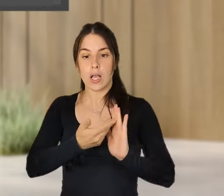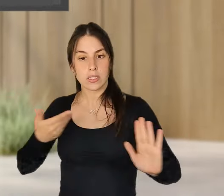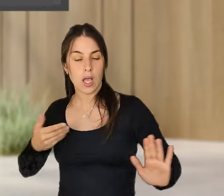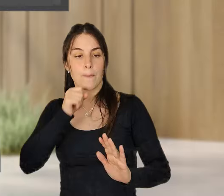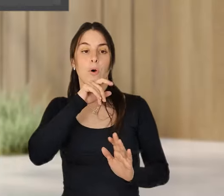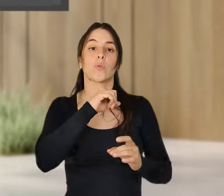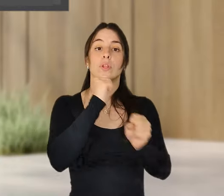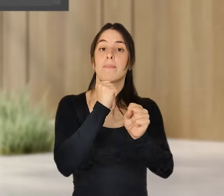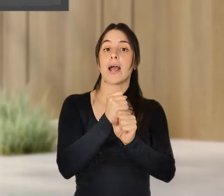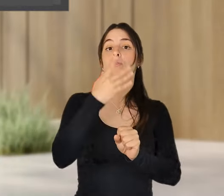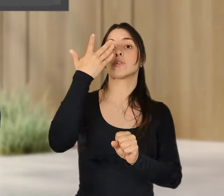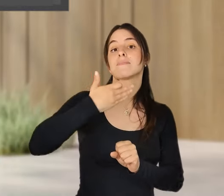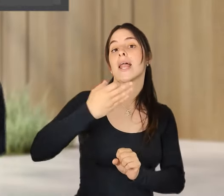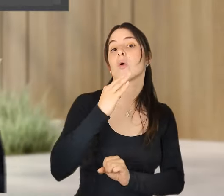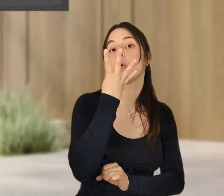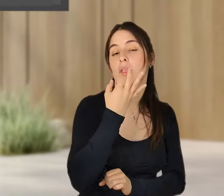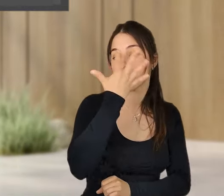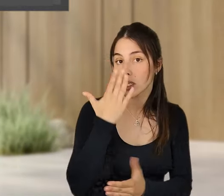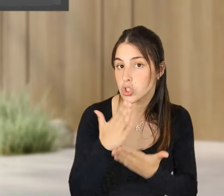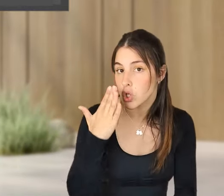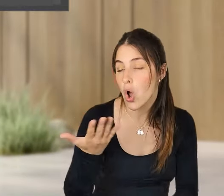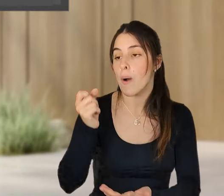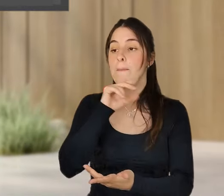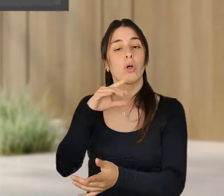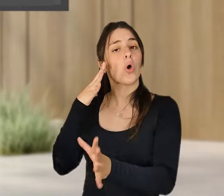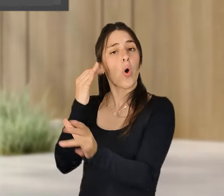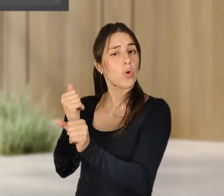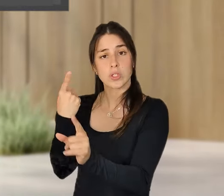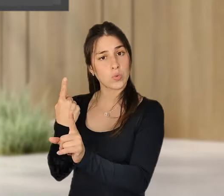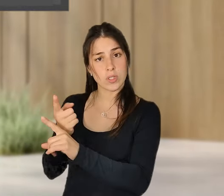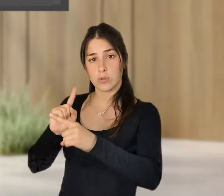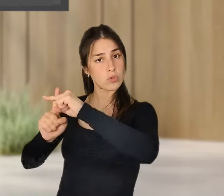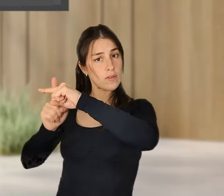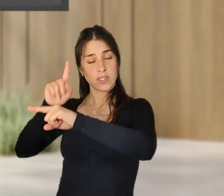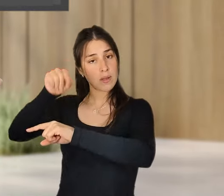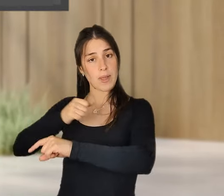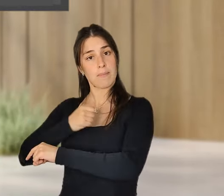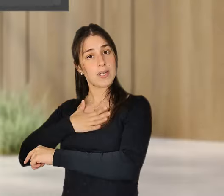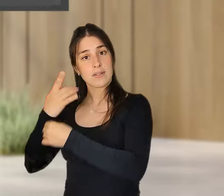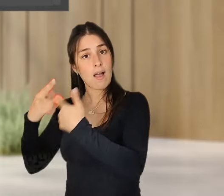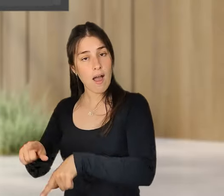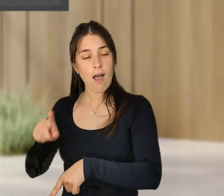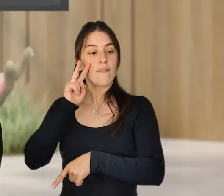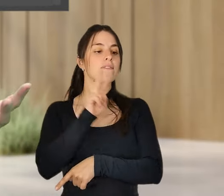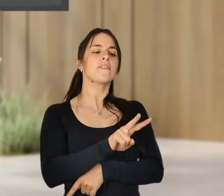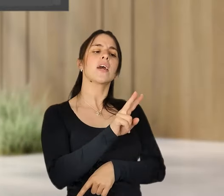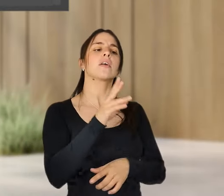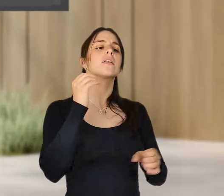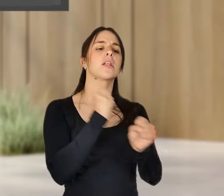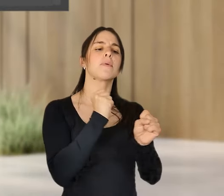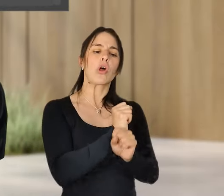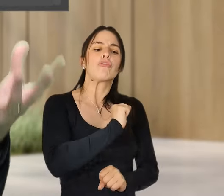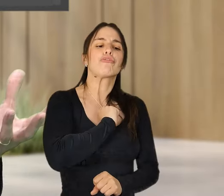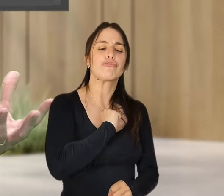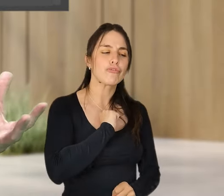dias, pode ser outro tipo de benefícios que as empresas têm, testar, ver qual é que é a